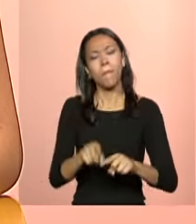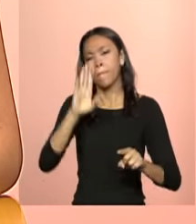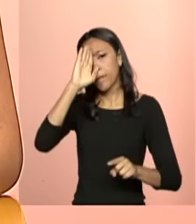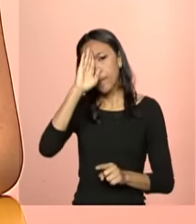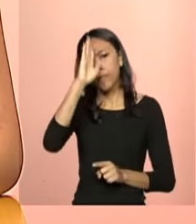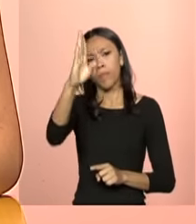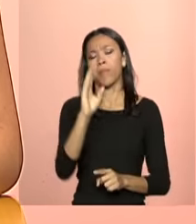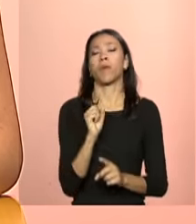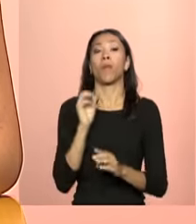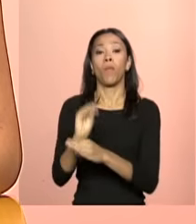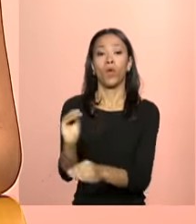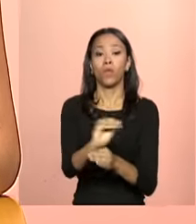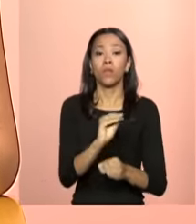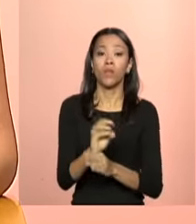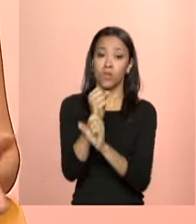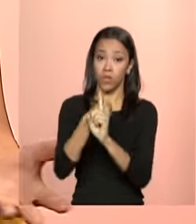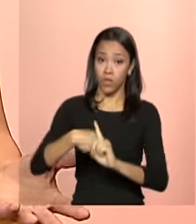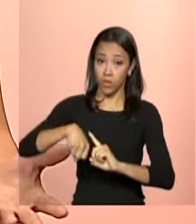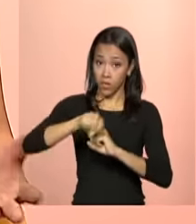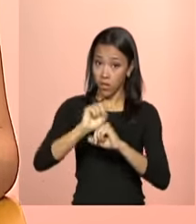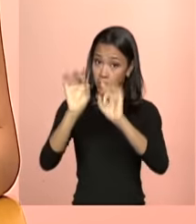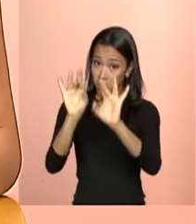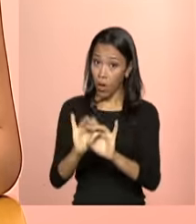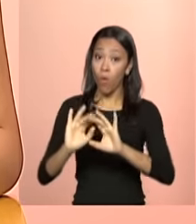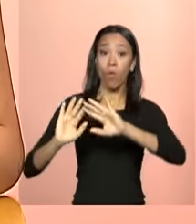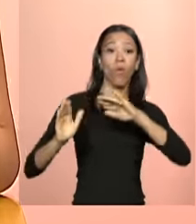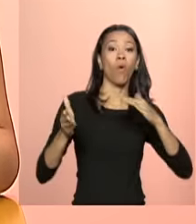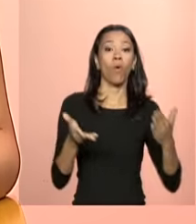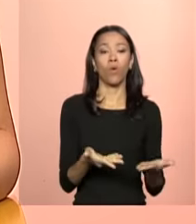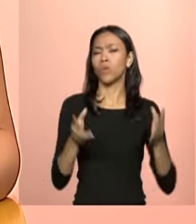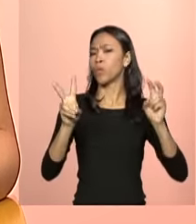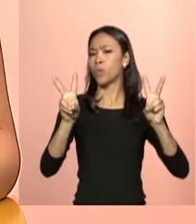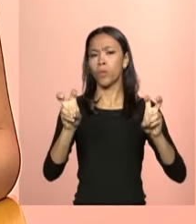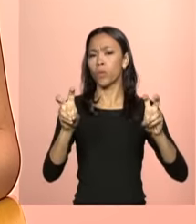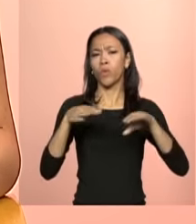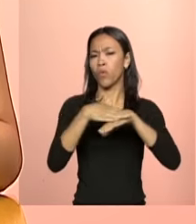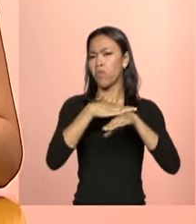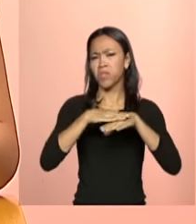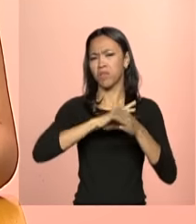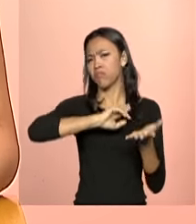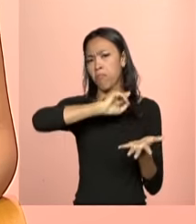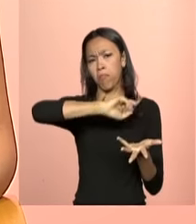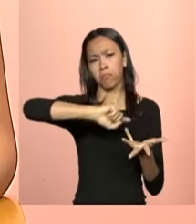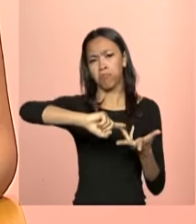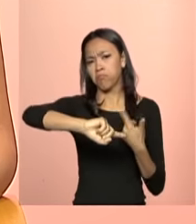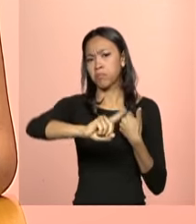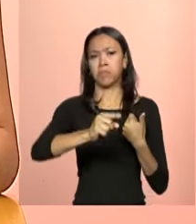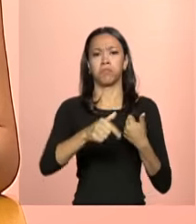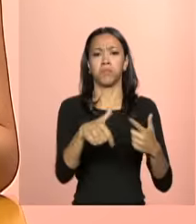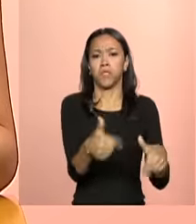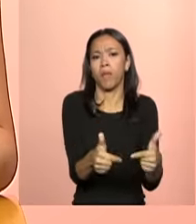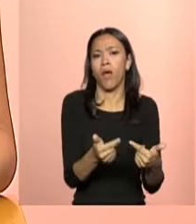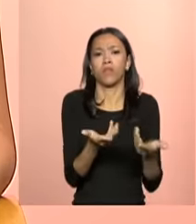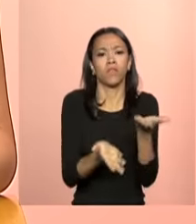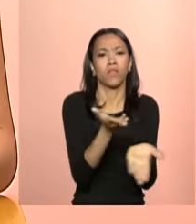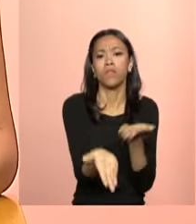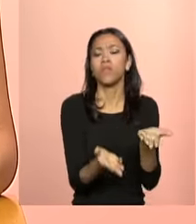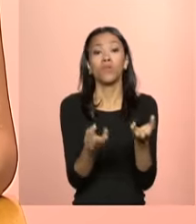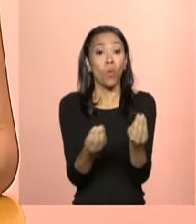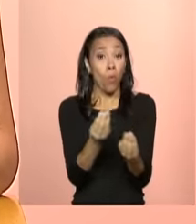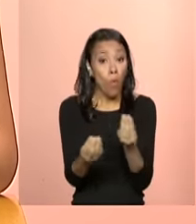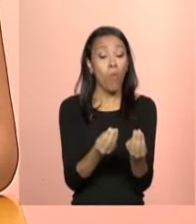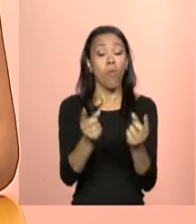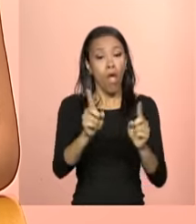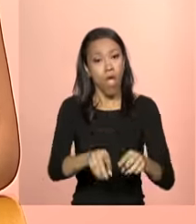Social Especial. Hoje vamos conversar sobre o que são esses serviços, como funcionam e para que